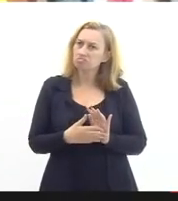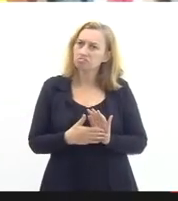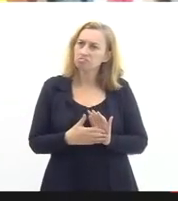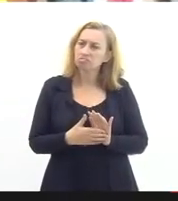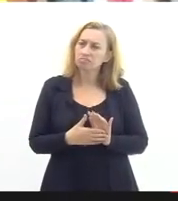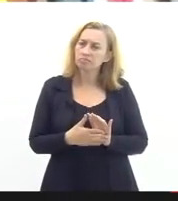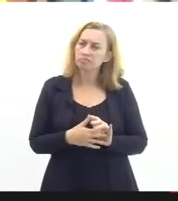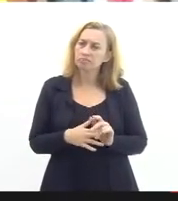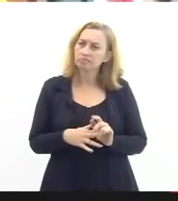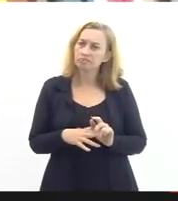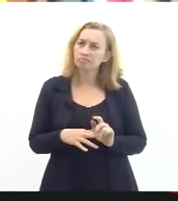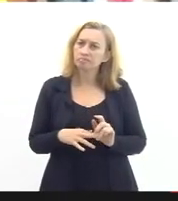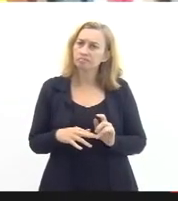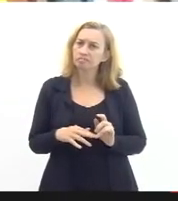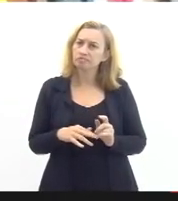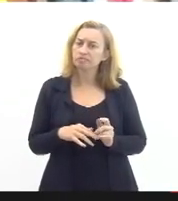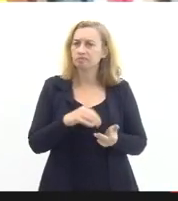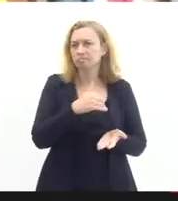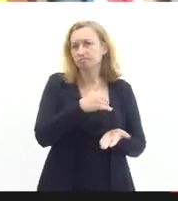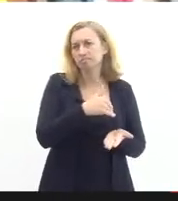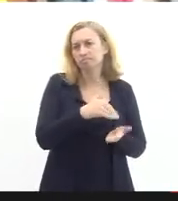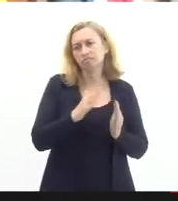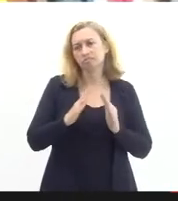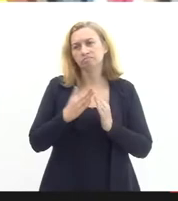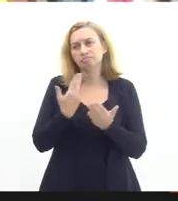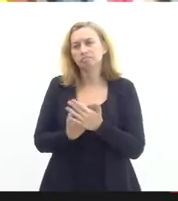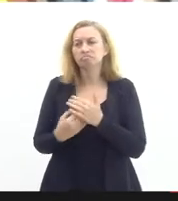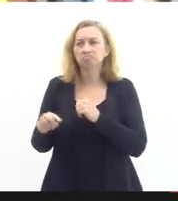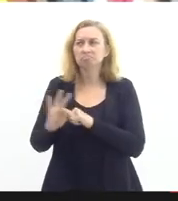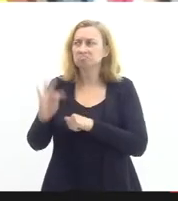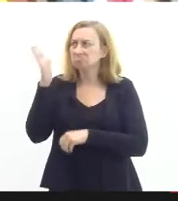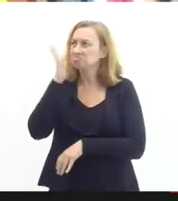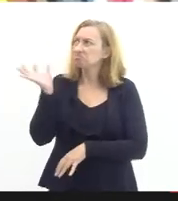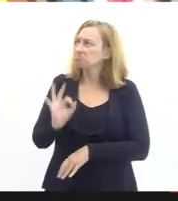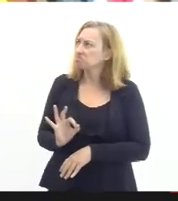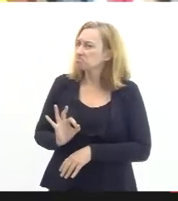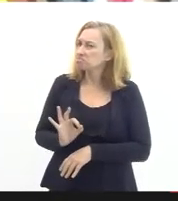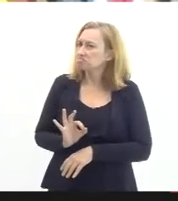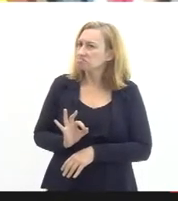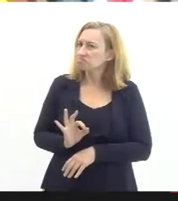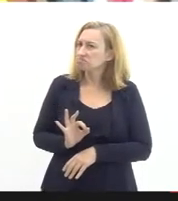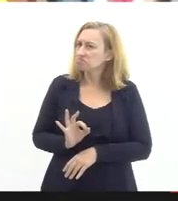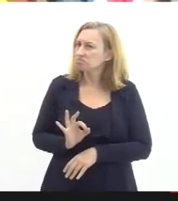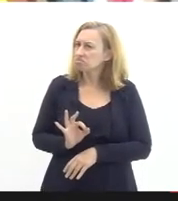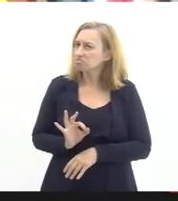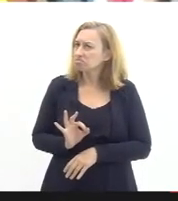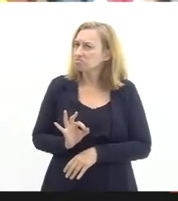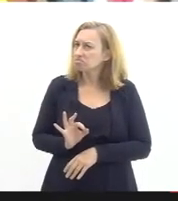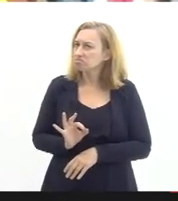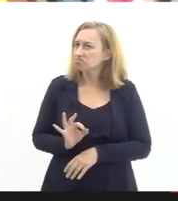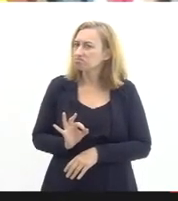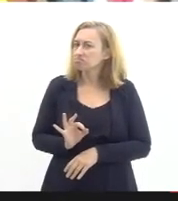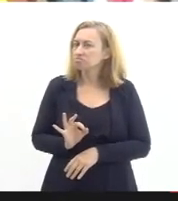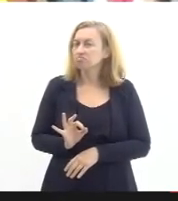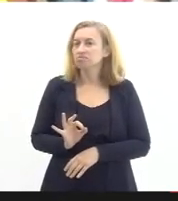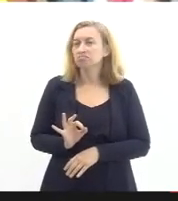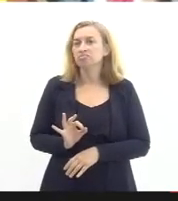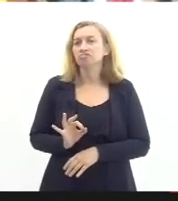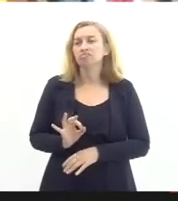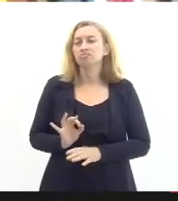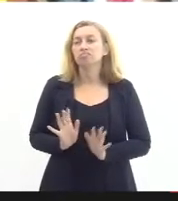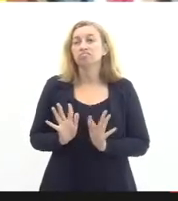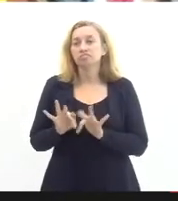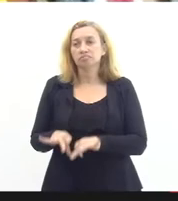da faetec que não sei se está em fase de concretização